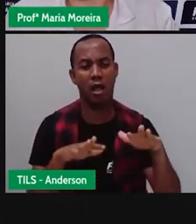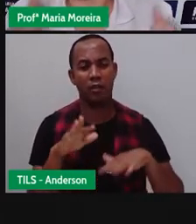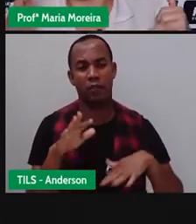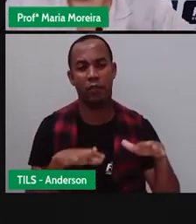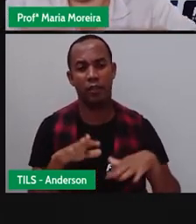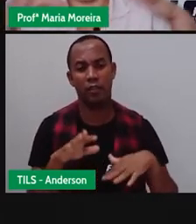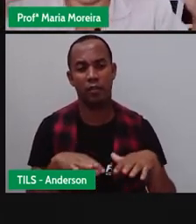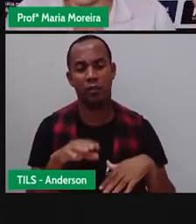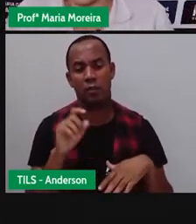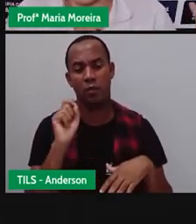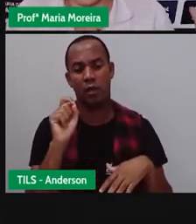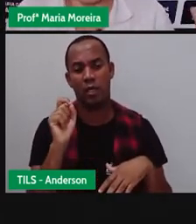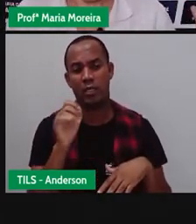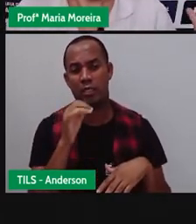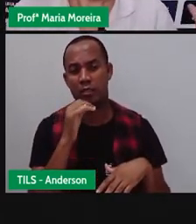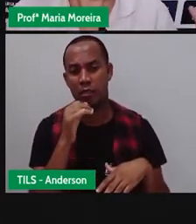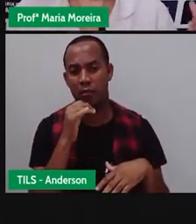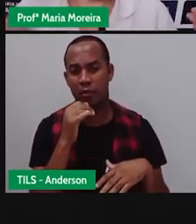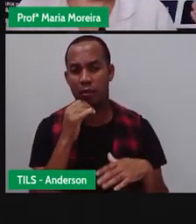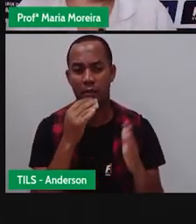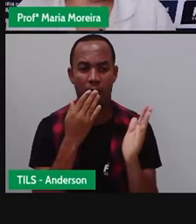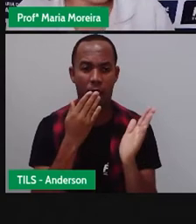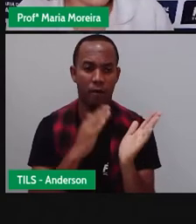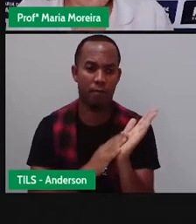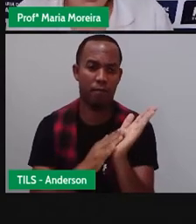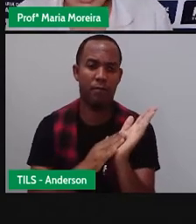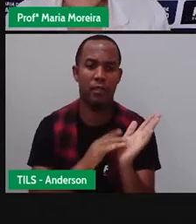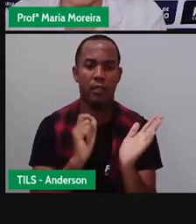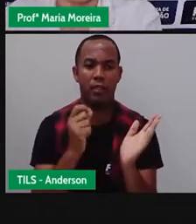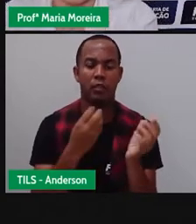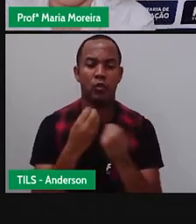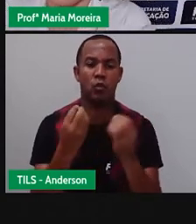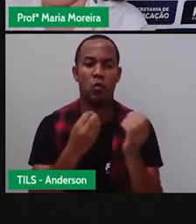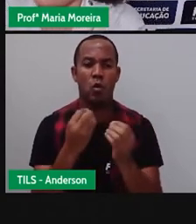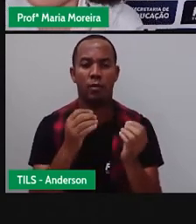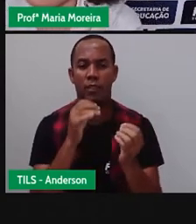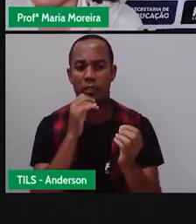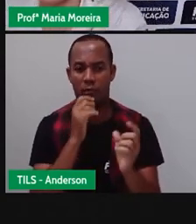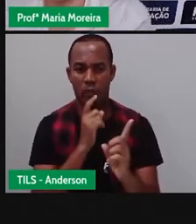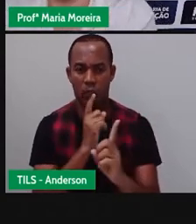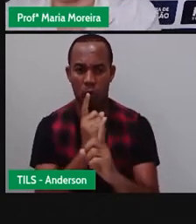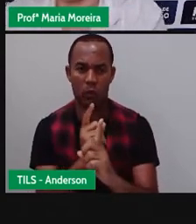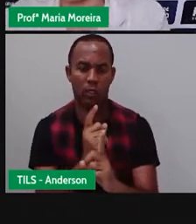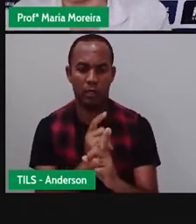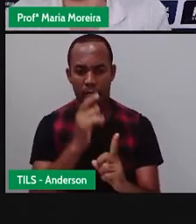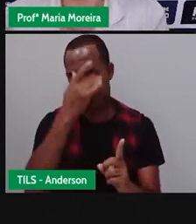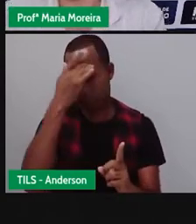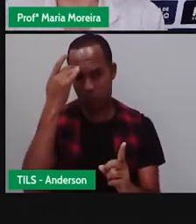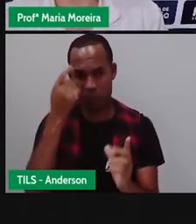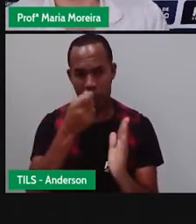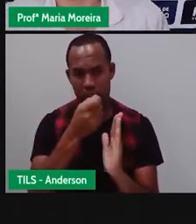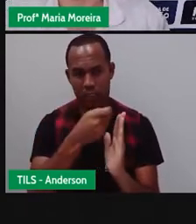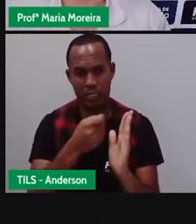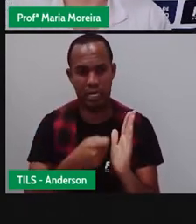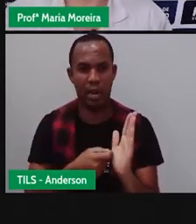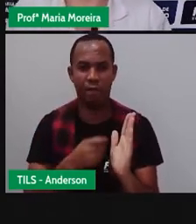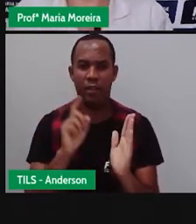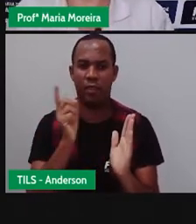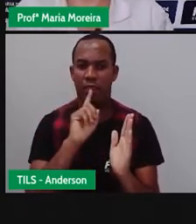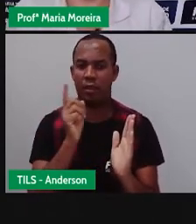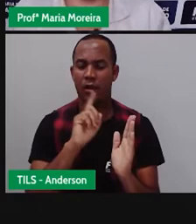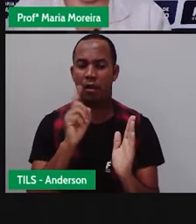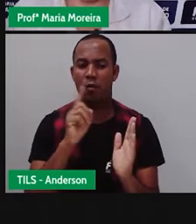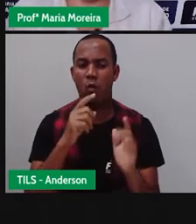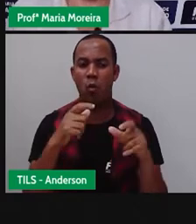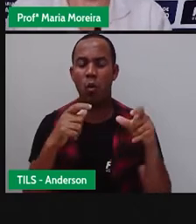quer dizer é que é por vir, regra geral. Os bilhetes acontecem como? Eu não vou encontrar com aquela pessoa, e aí eu escrevo e deixo em um local que aquela pessoa